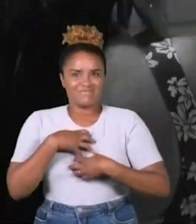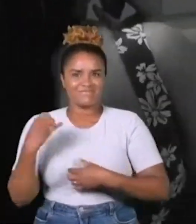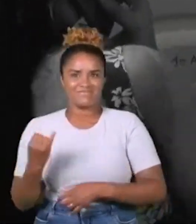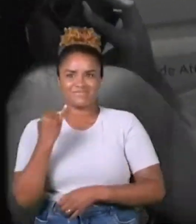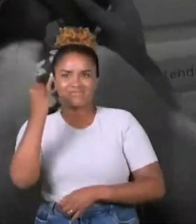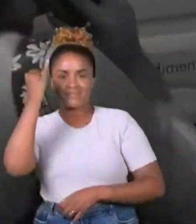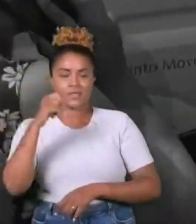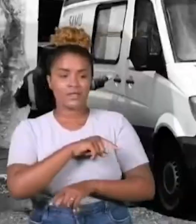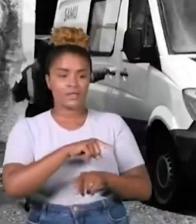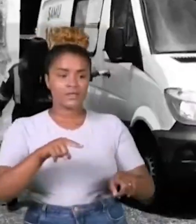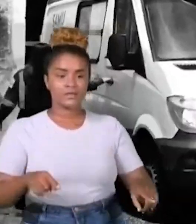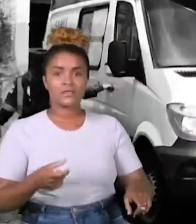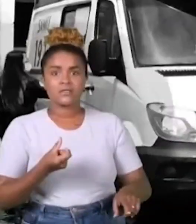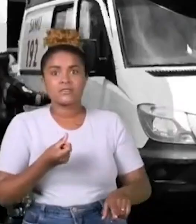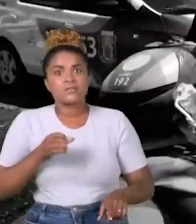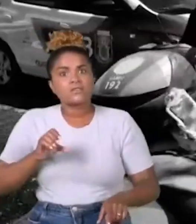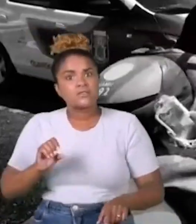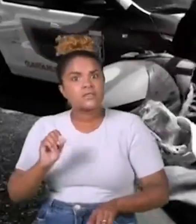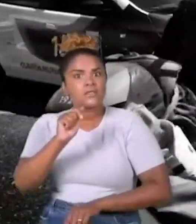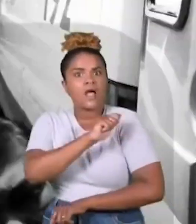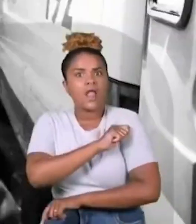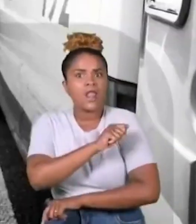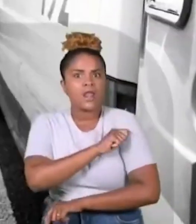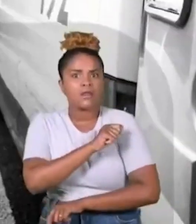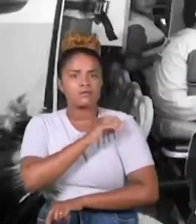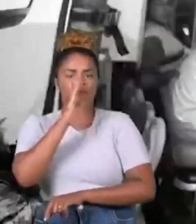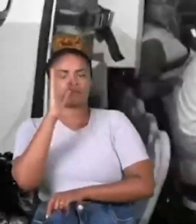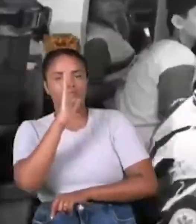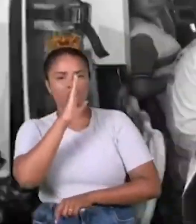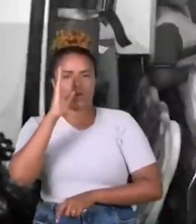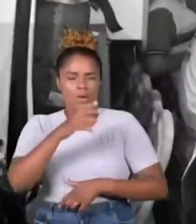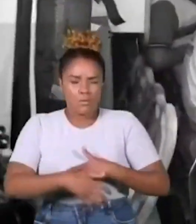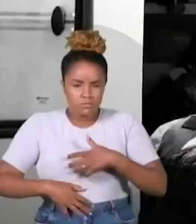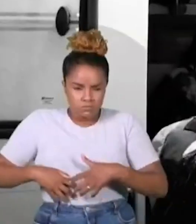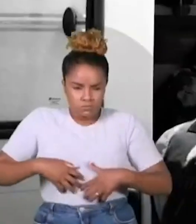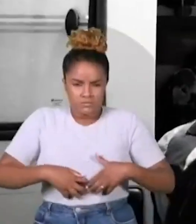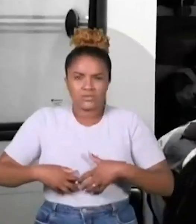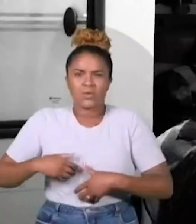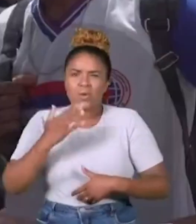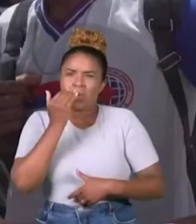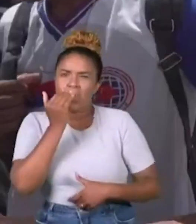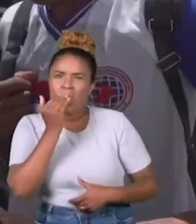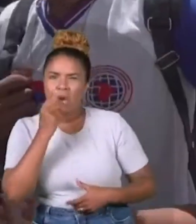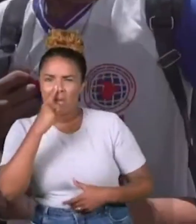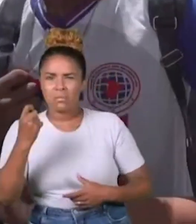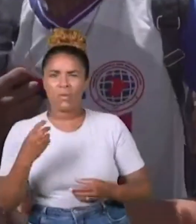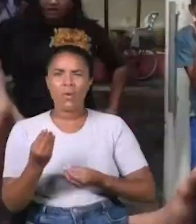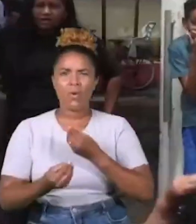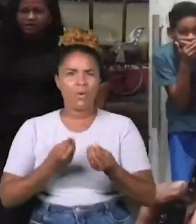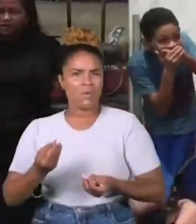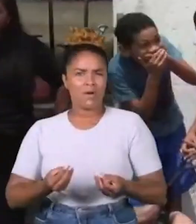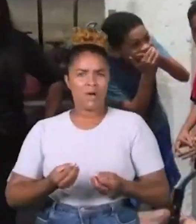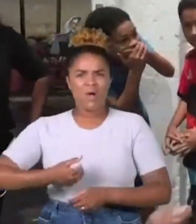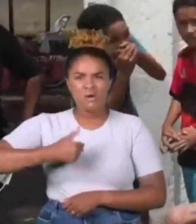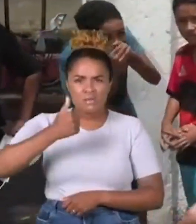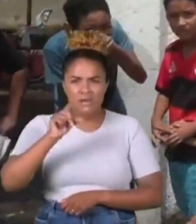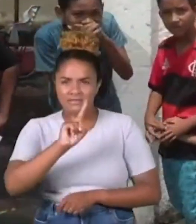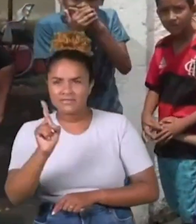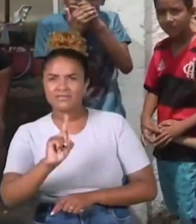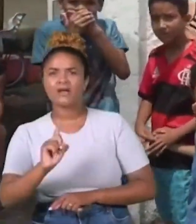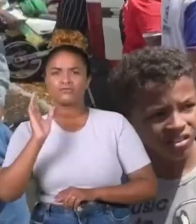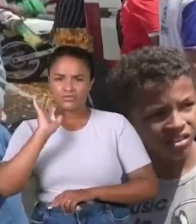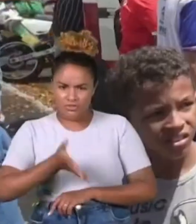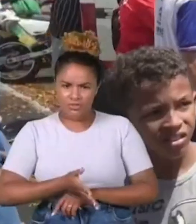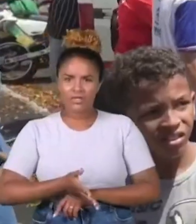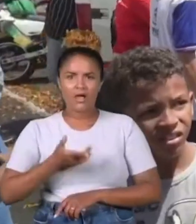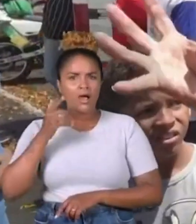alunos passaram mal. Os alunos estão a mecer, estão jogados, estão largados, comendo comida estragada. que é isso? Não é a primeira vez,